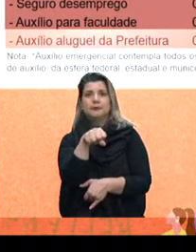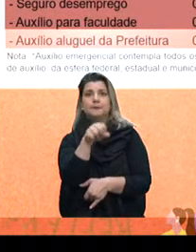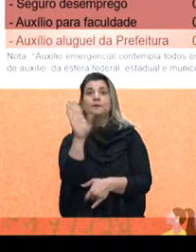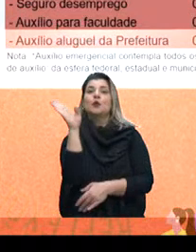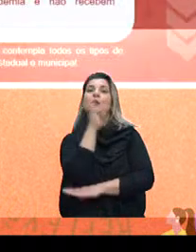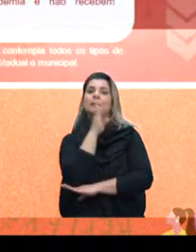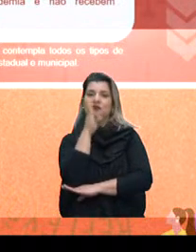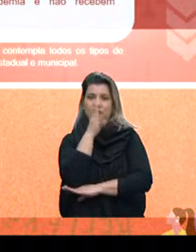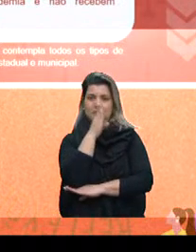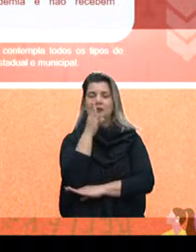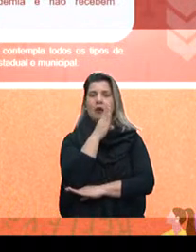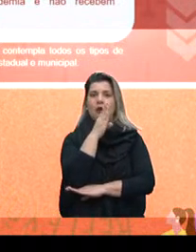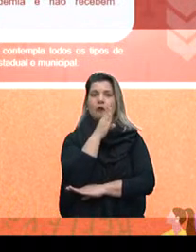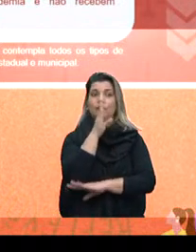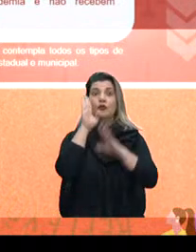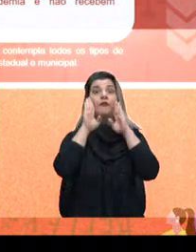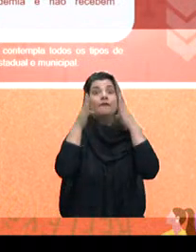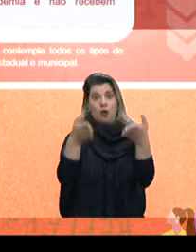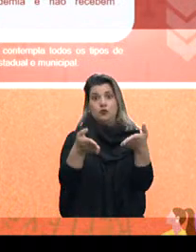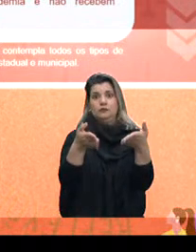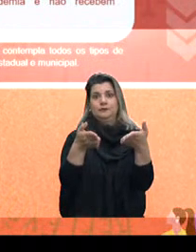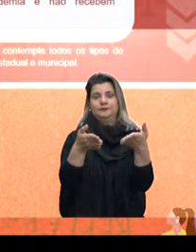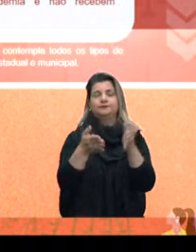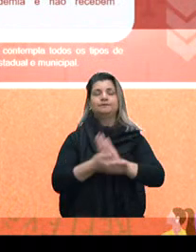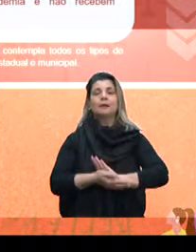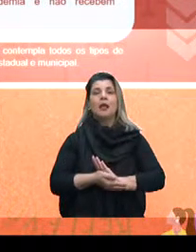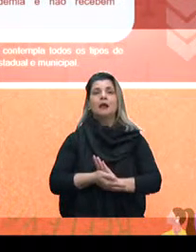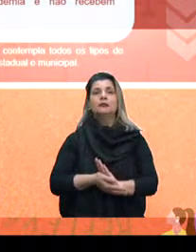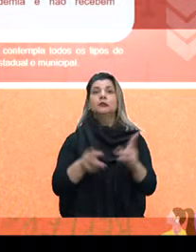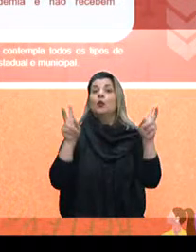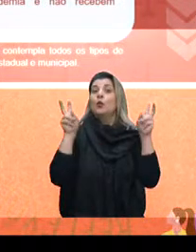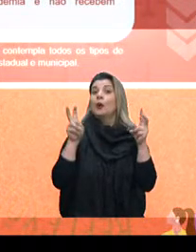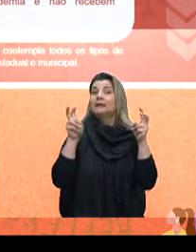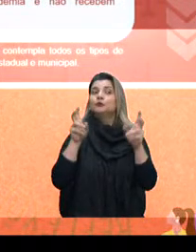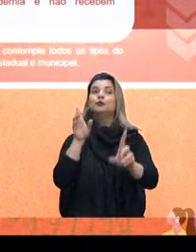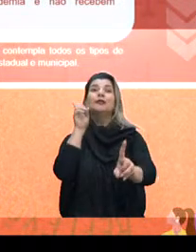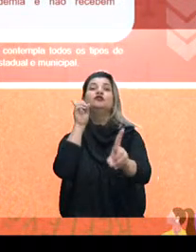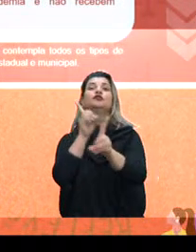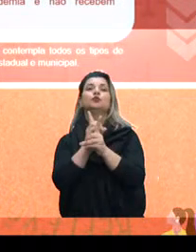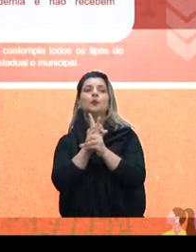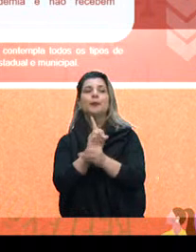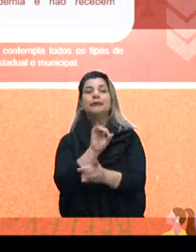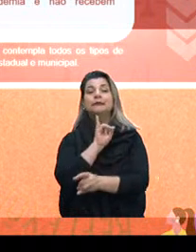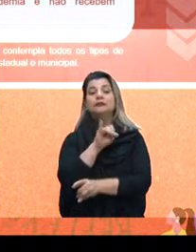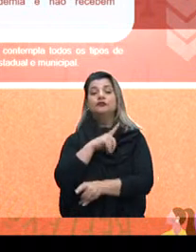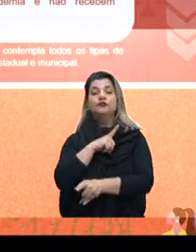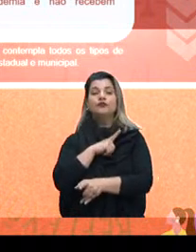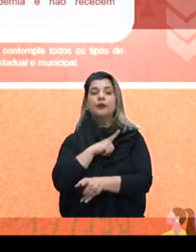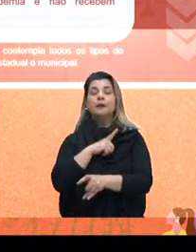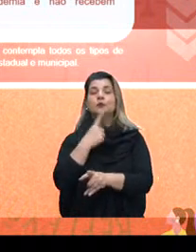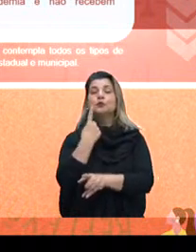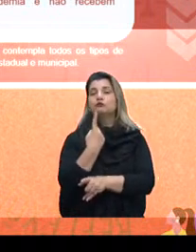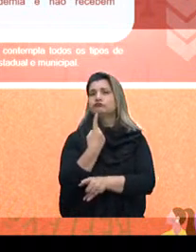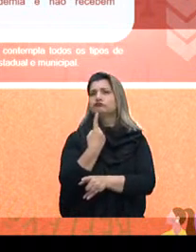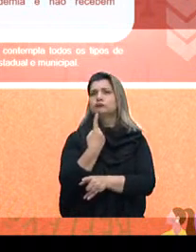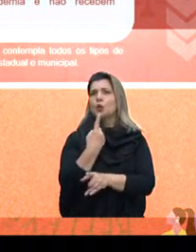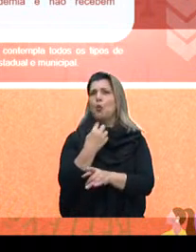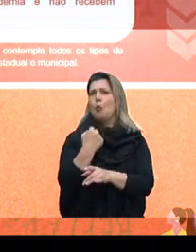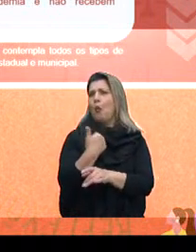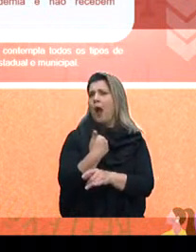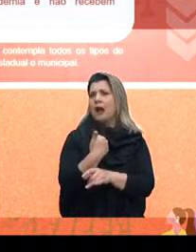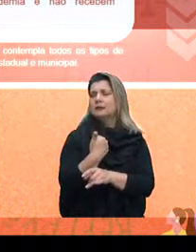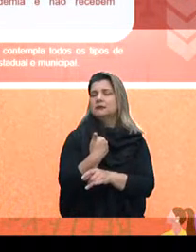destacou. Aí a nossa questão era descobrir, se nós tivemos ali praticamente um terço, quase que